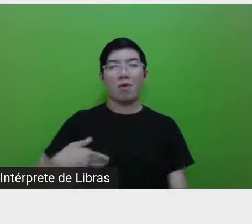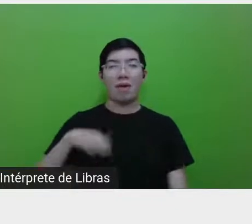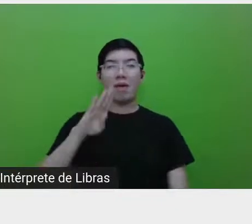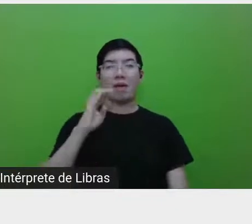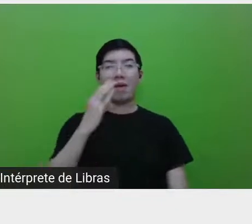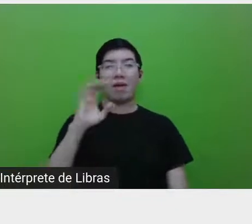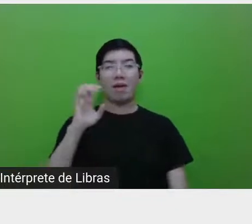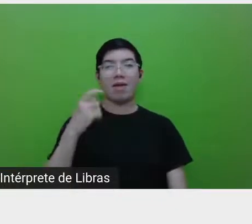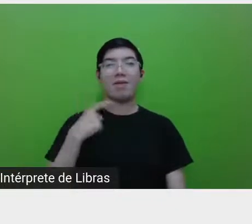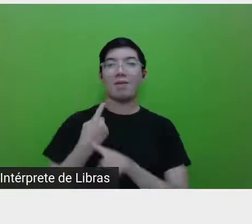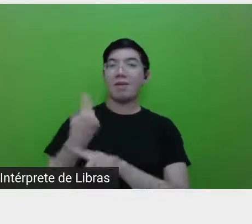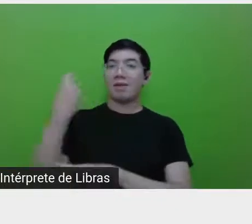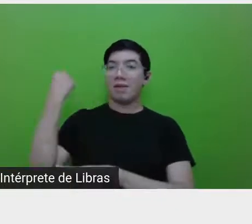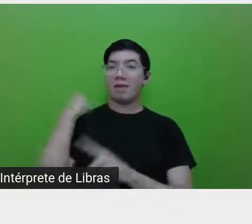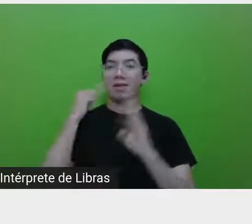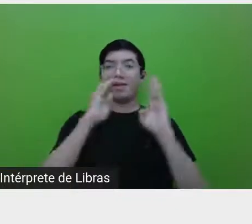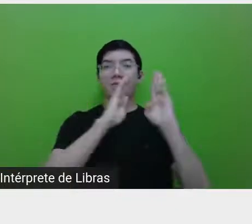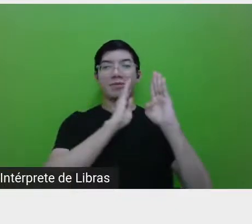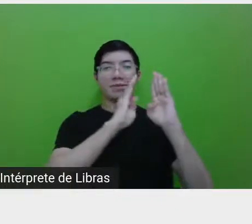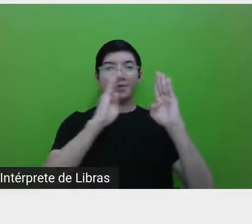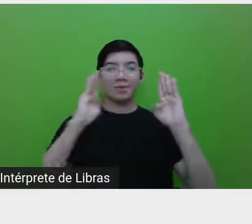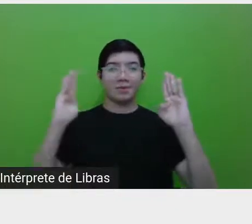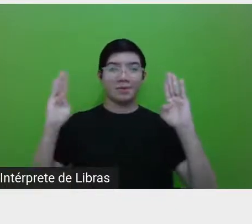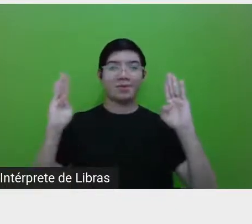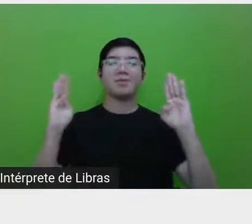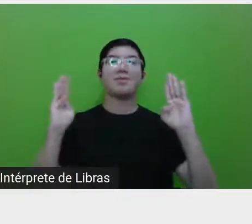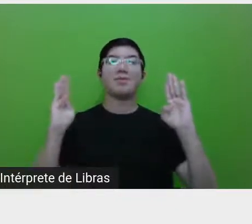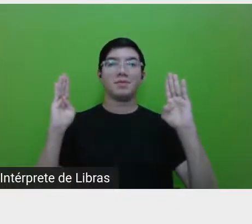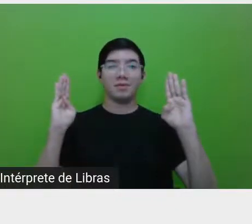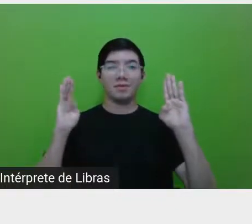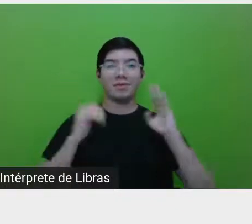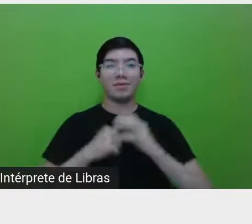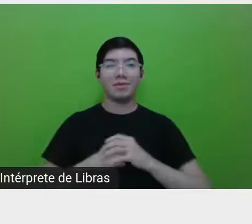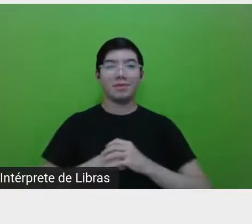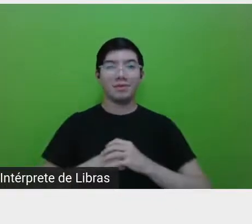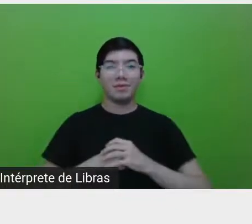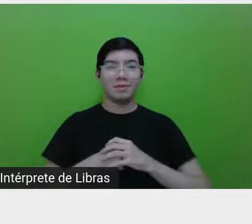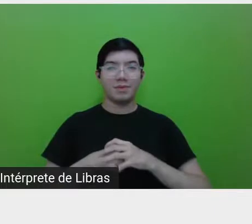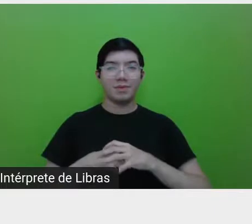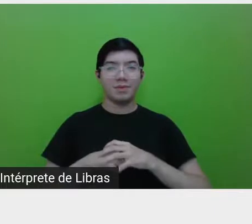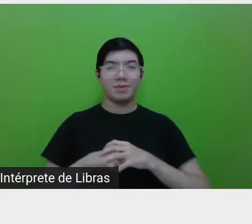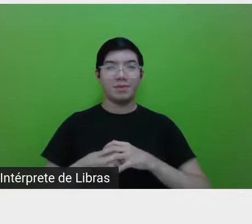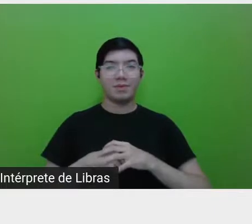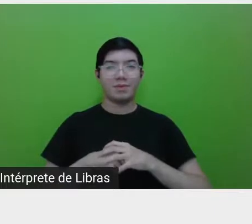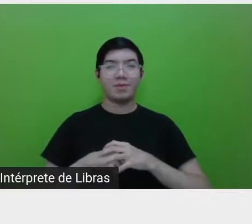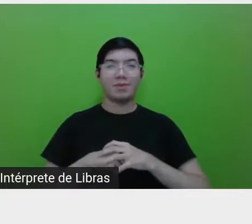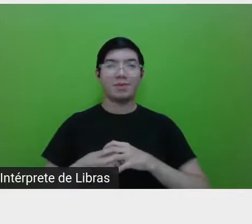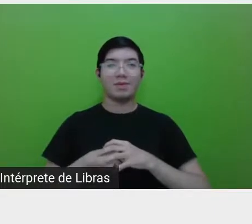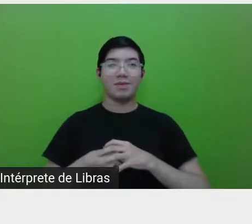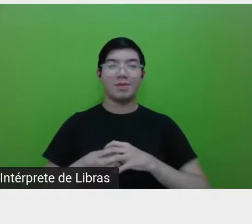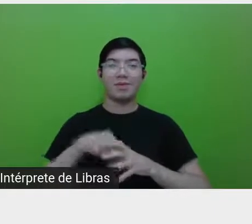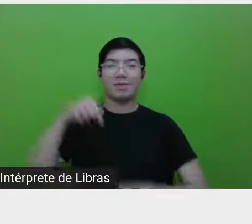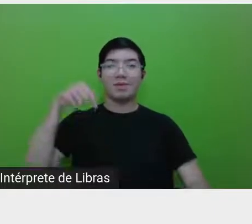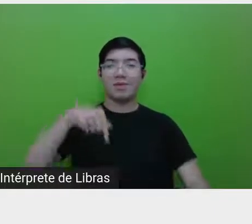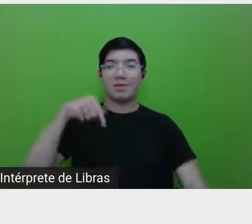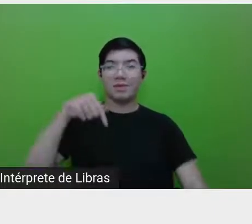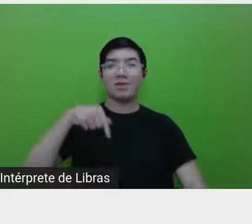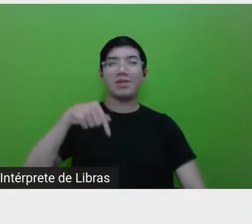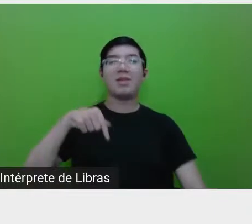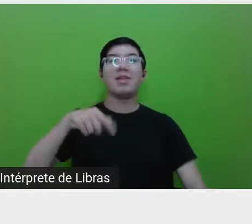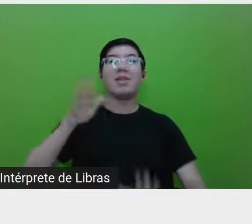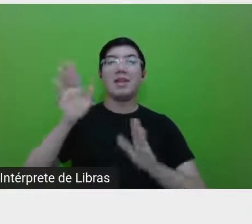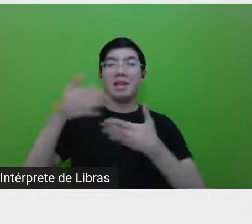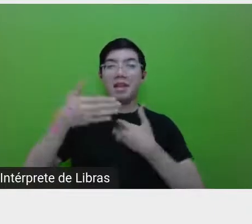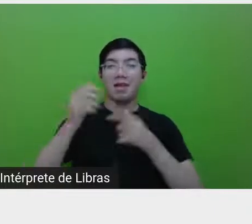um estante de livros bem vistosos, assim. E essa salinha tem vista para o dragão do mar,